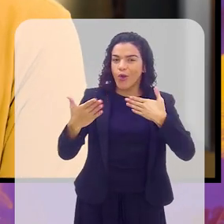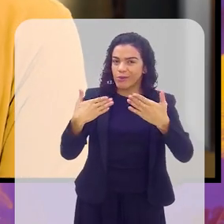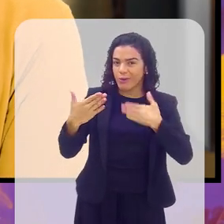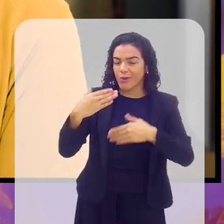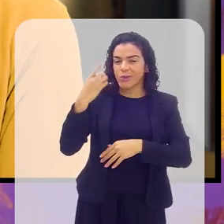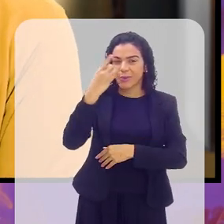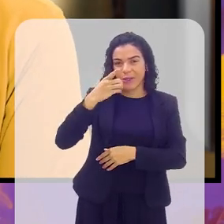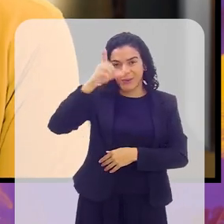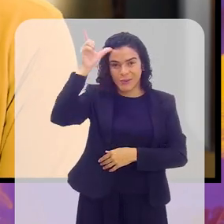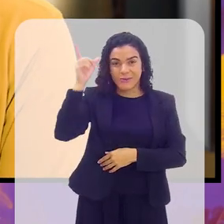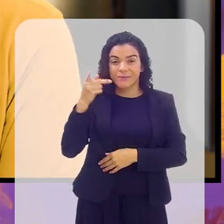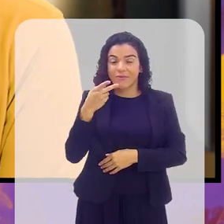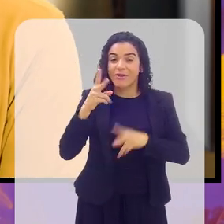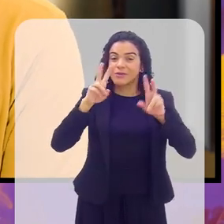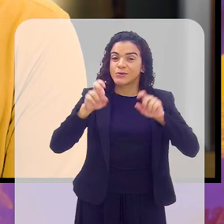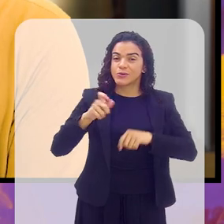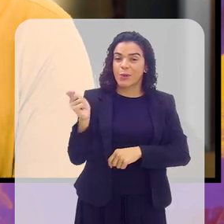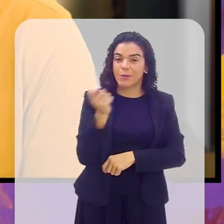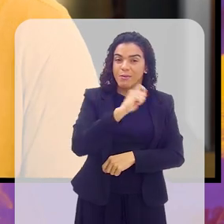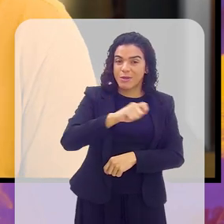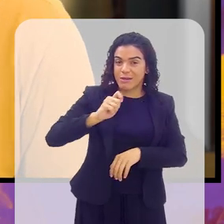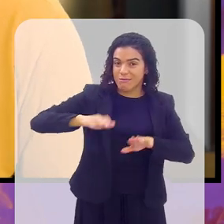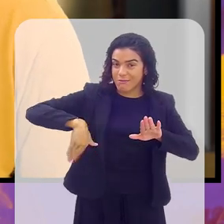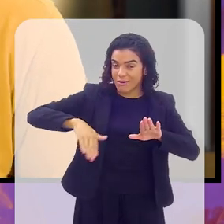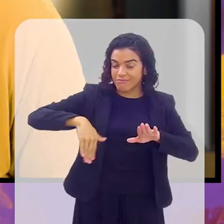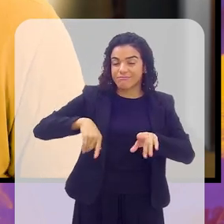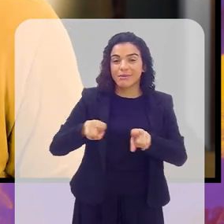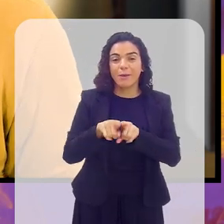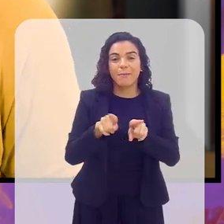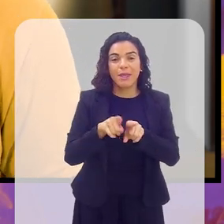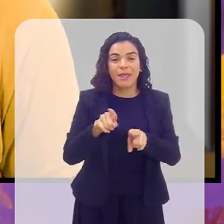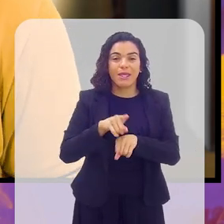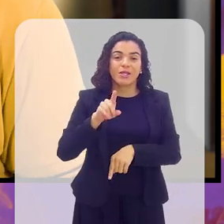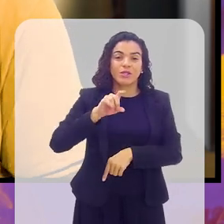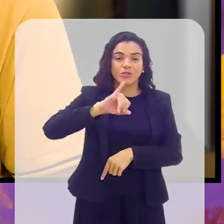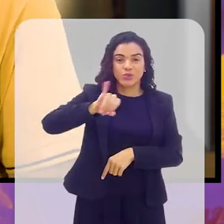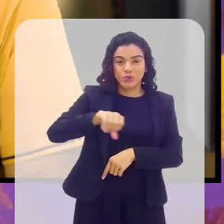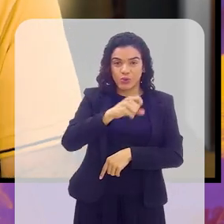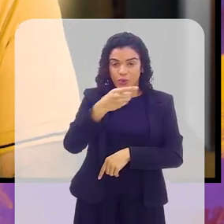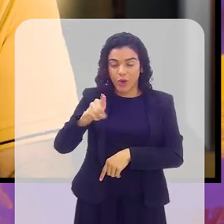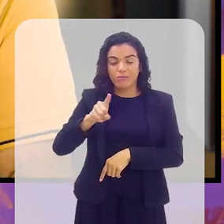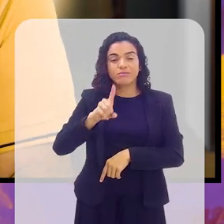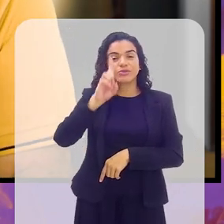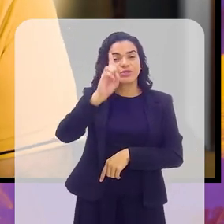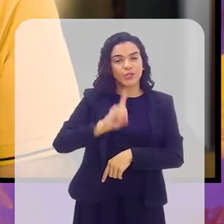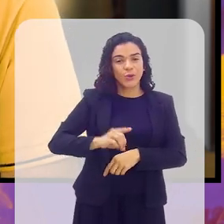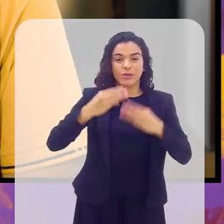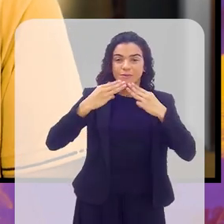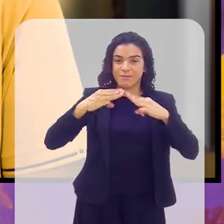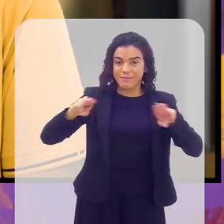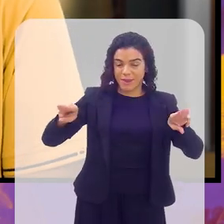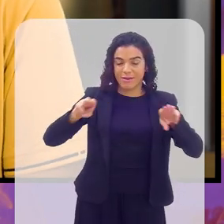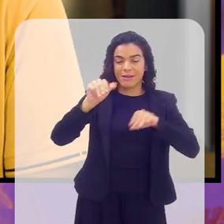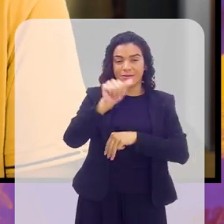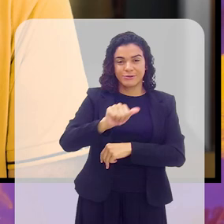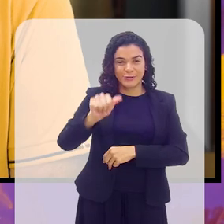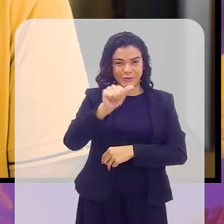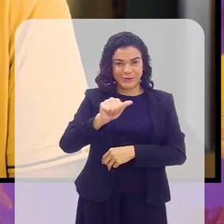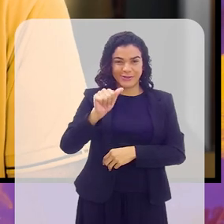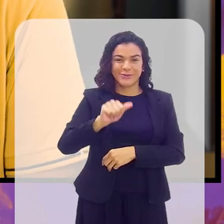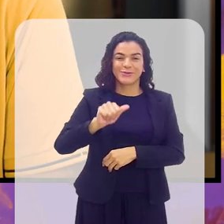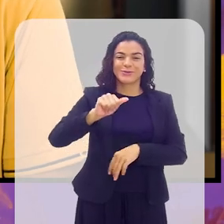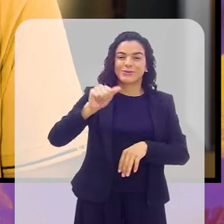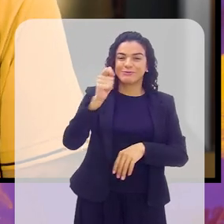Luiz Paulo, tratando do assunto beat tênis e com o João Numan, que é vice-presidente e diretor de marketing da Associação